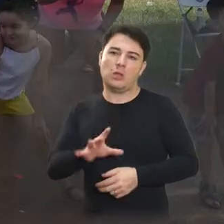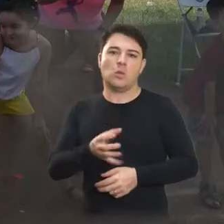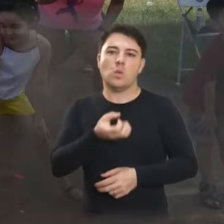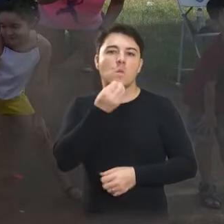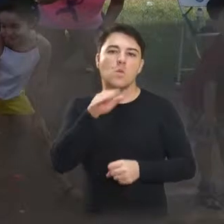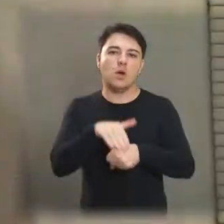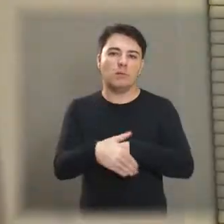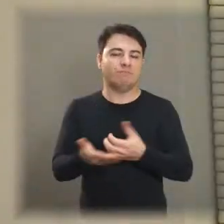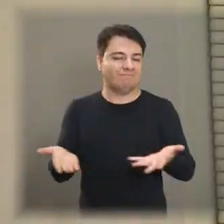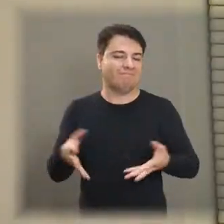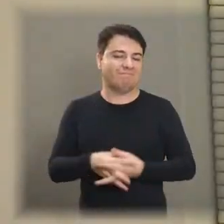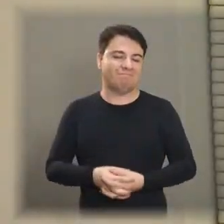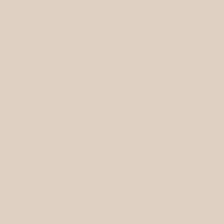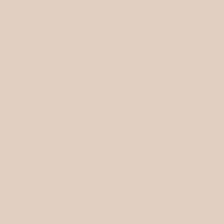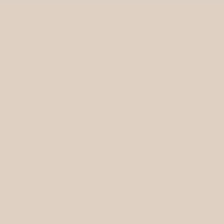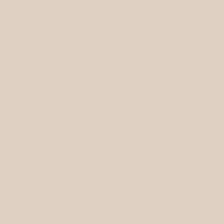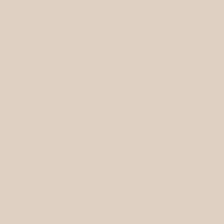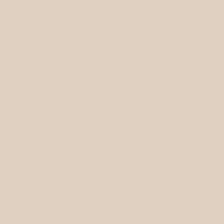noite. E,